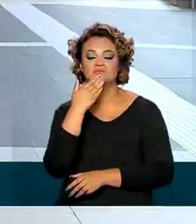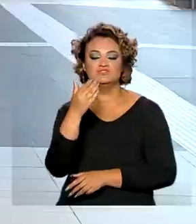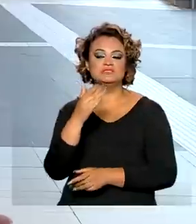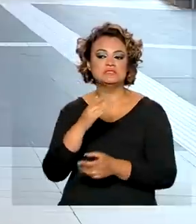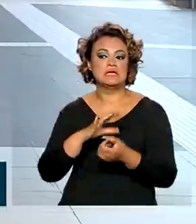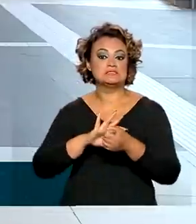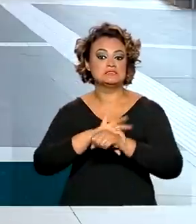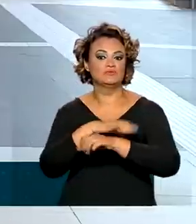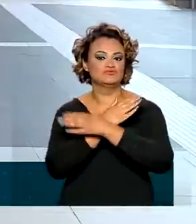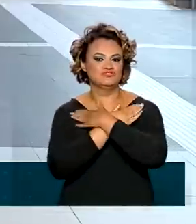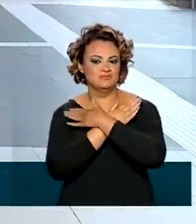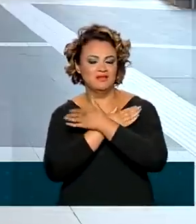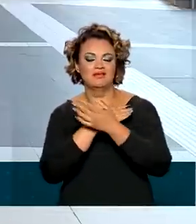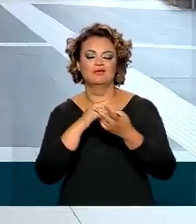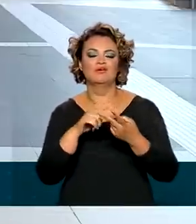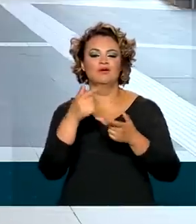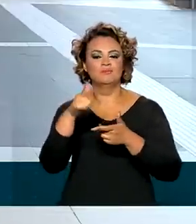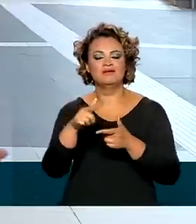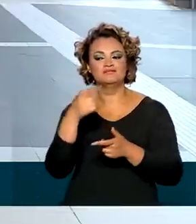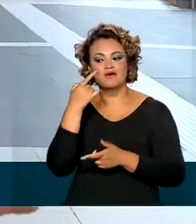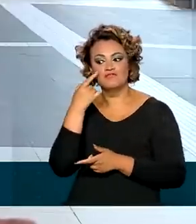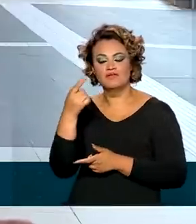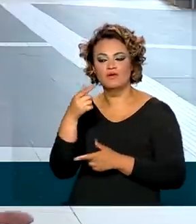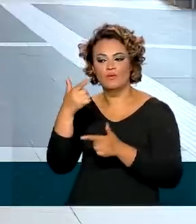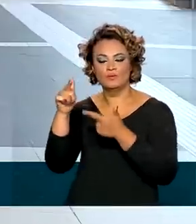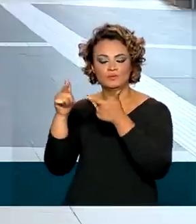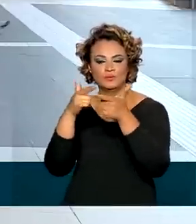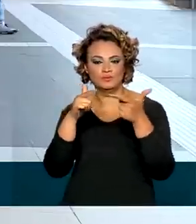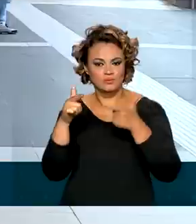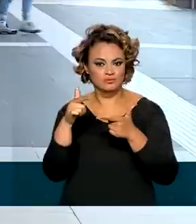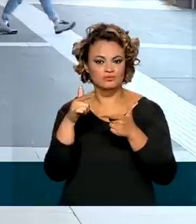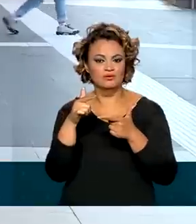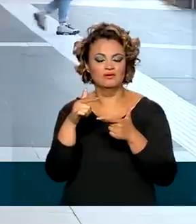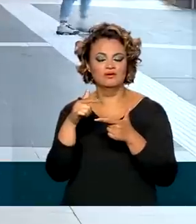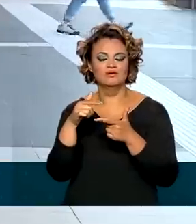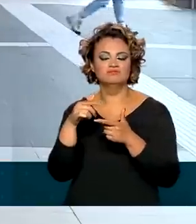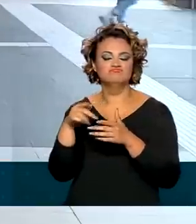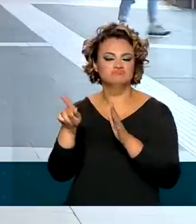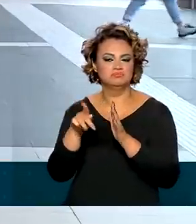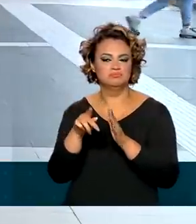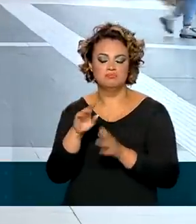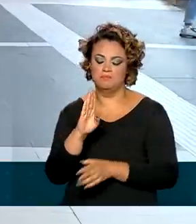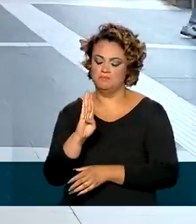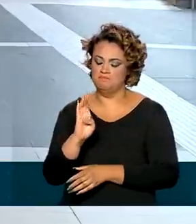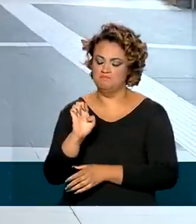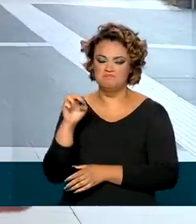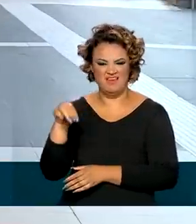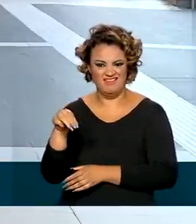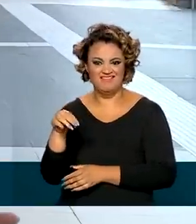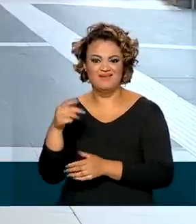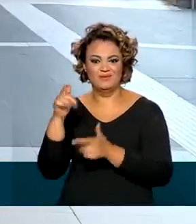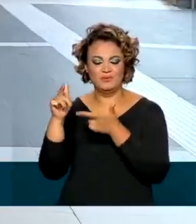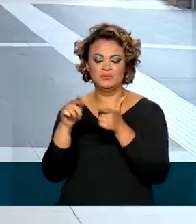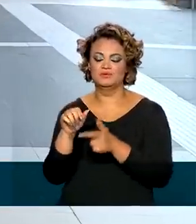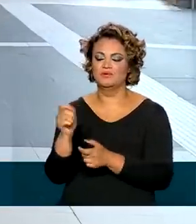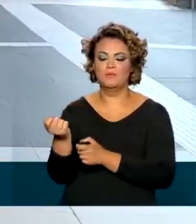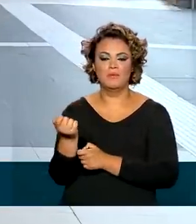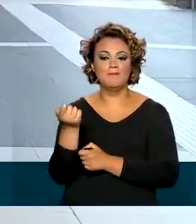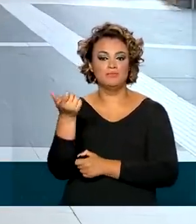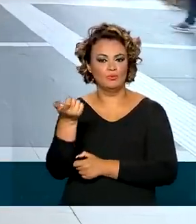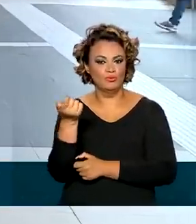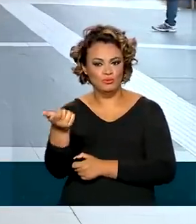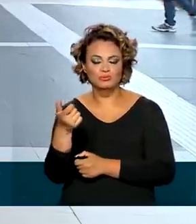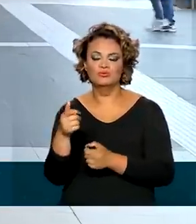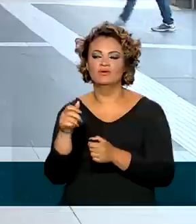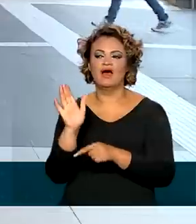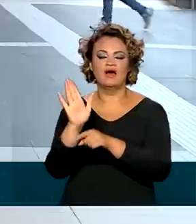-desemprego, além de acompanhar o programa emergencial de manutenção do emprego e da renda ou bem, o abono salarial e o auxílio para